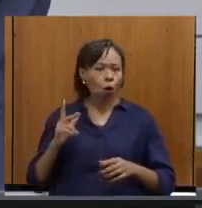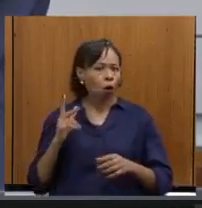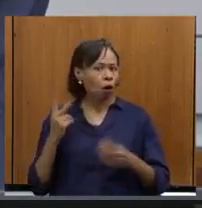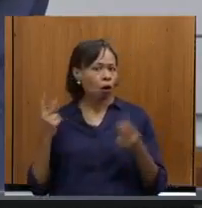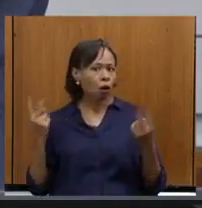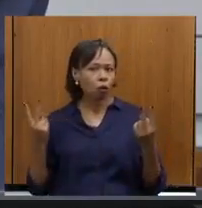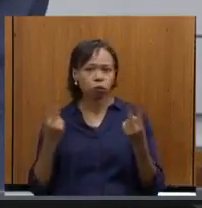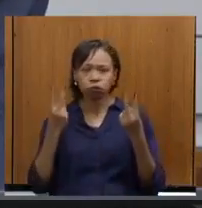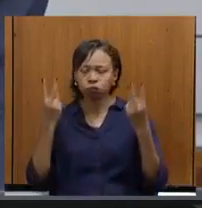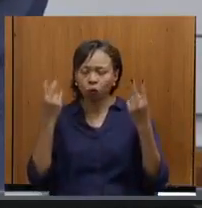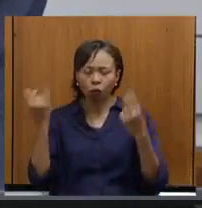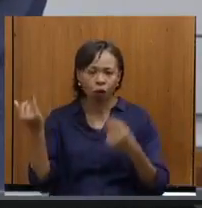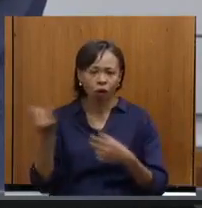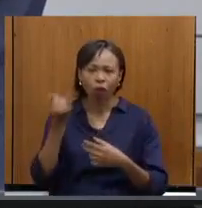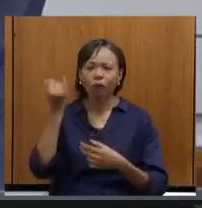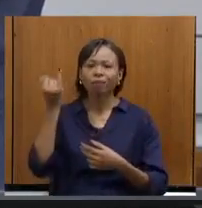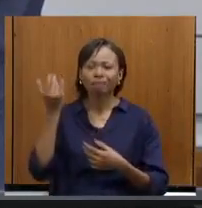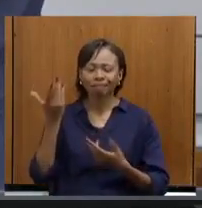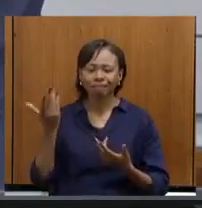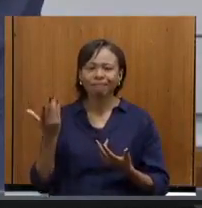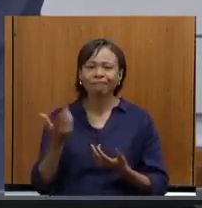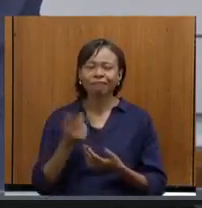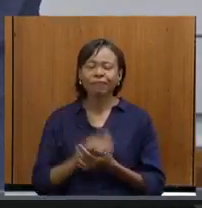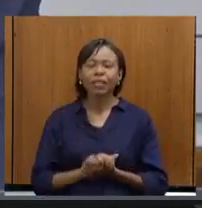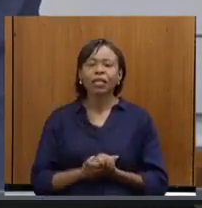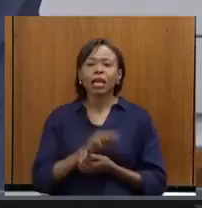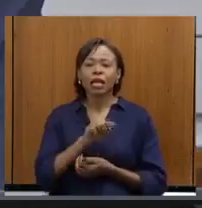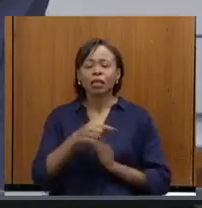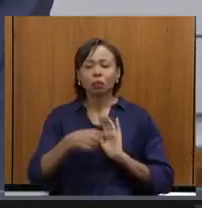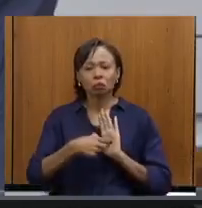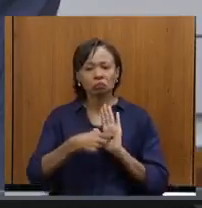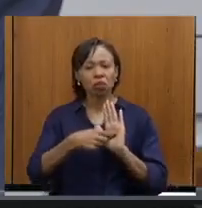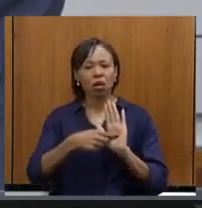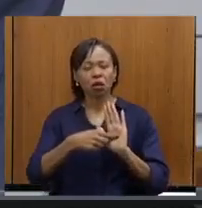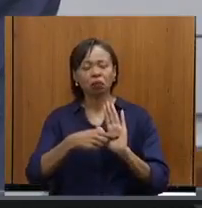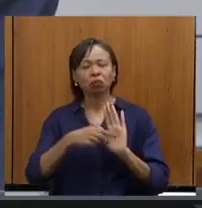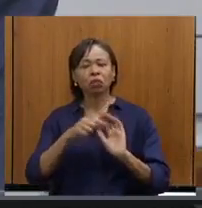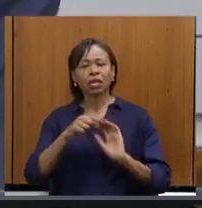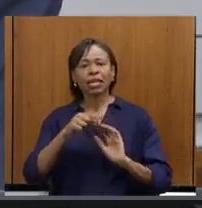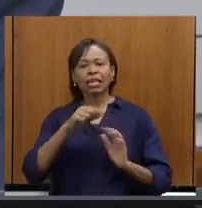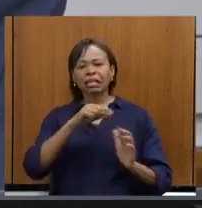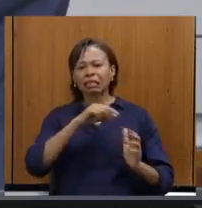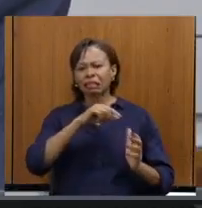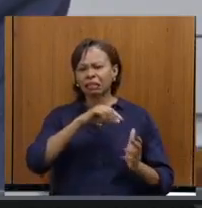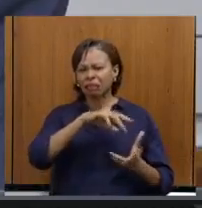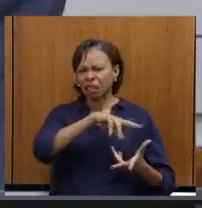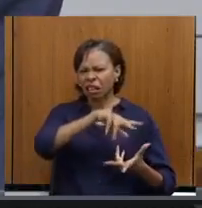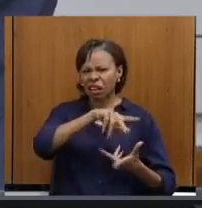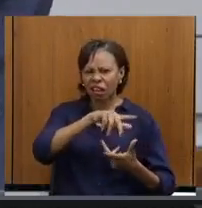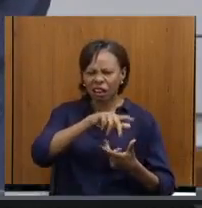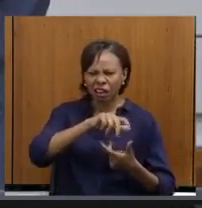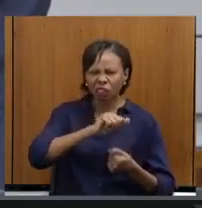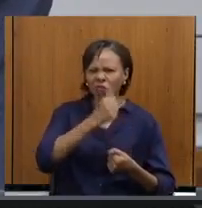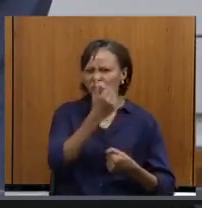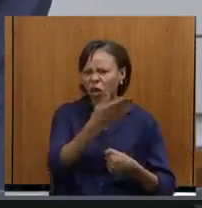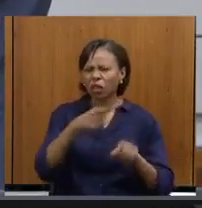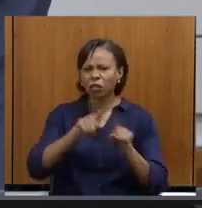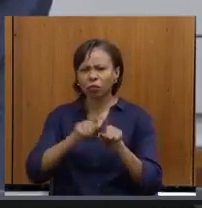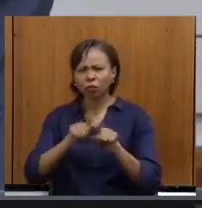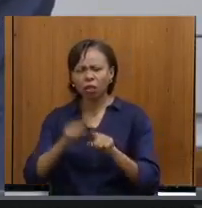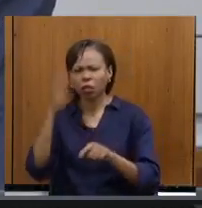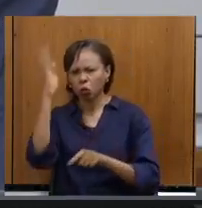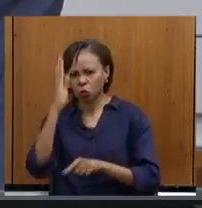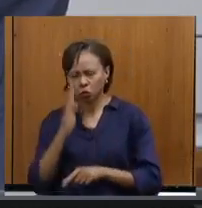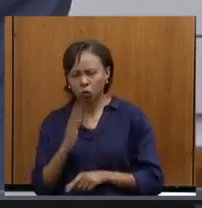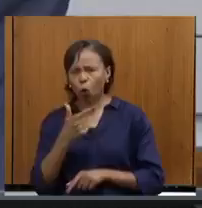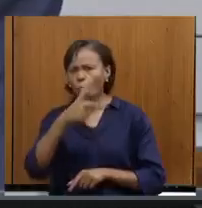é uma exposição a nível nacional e internacional, tivemos a participação de vários outros